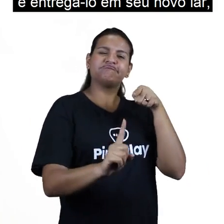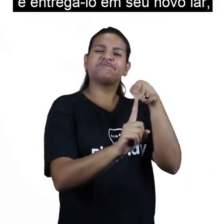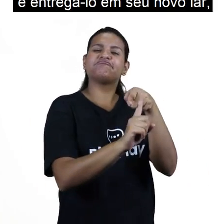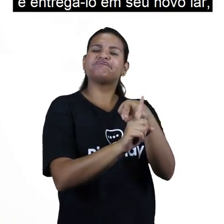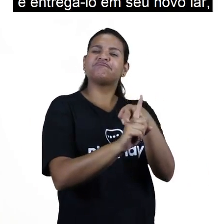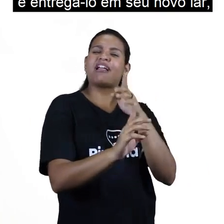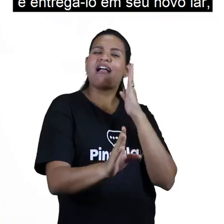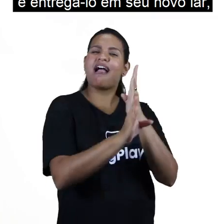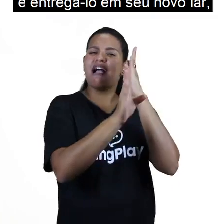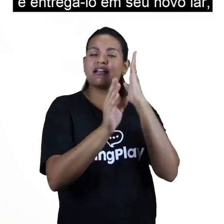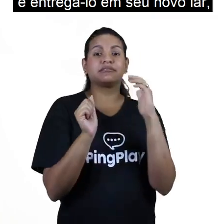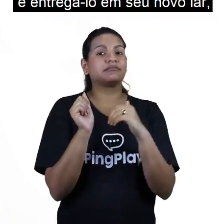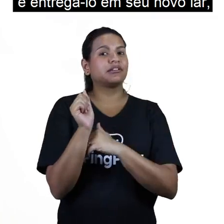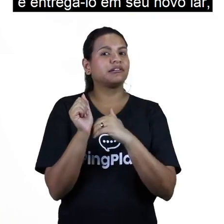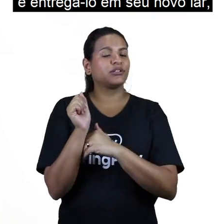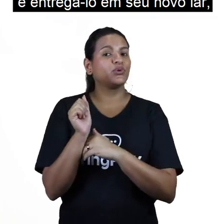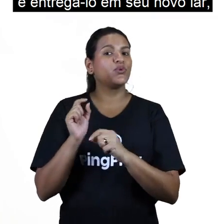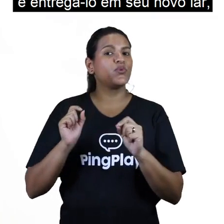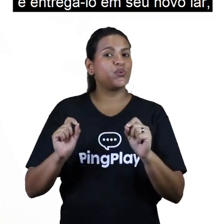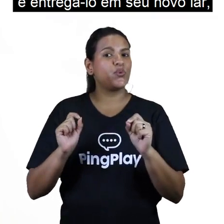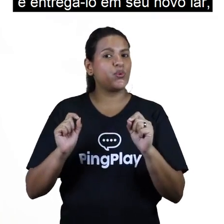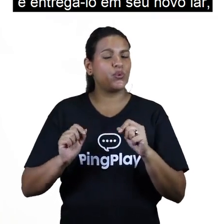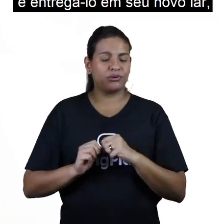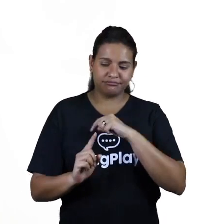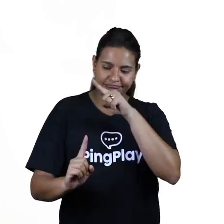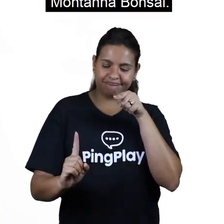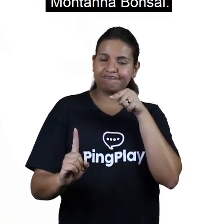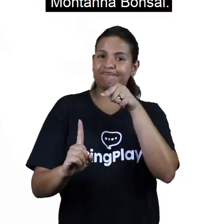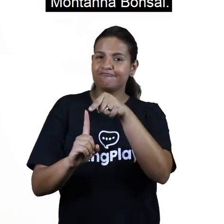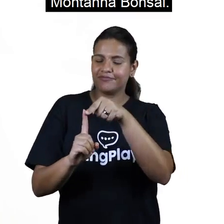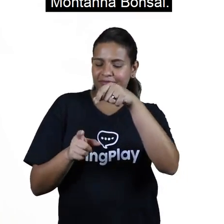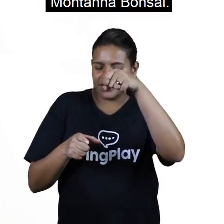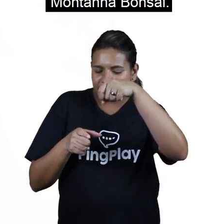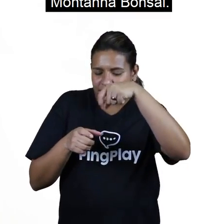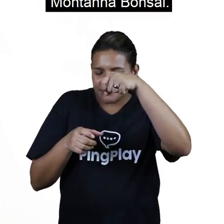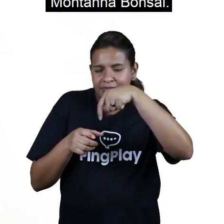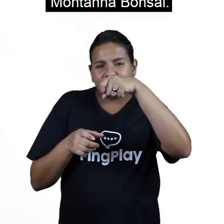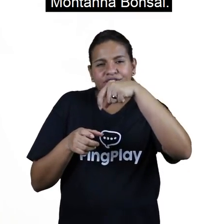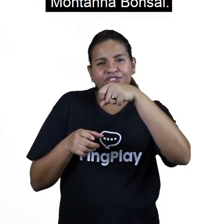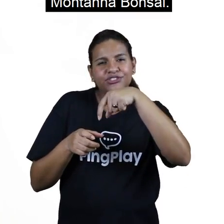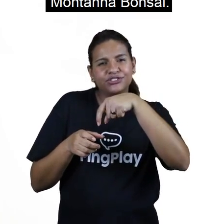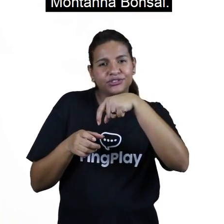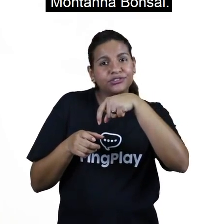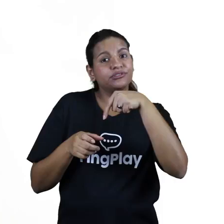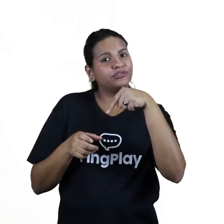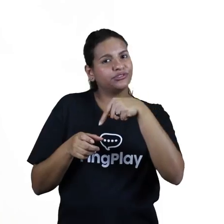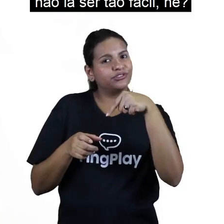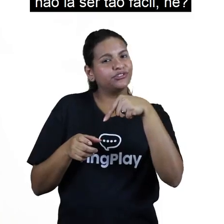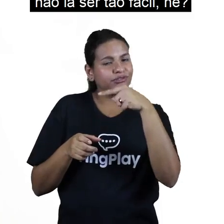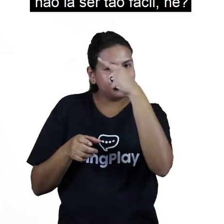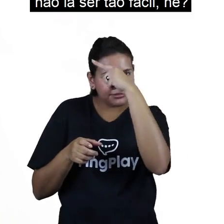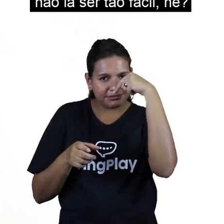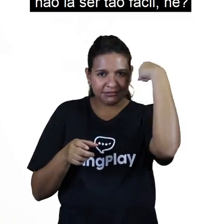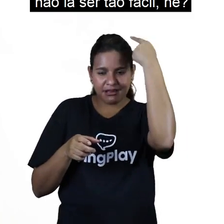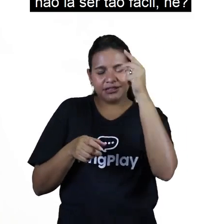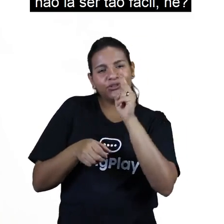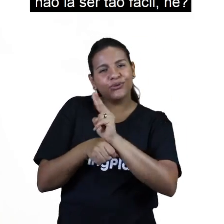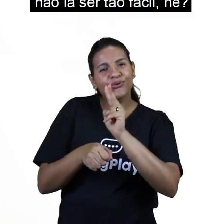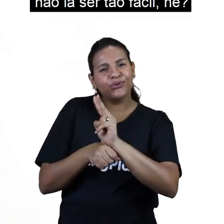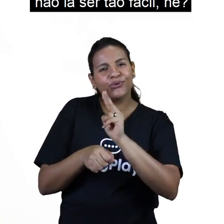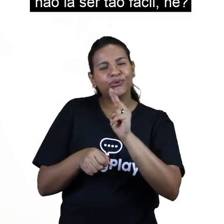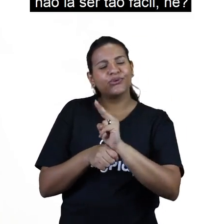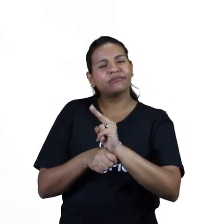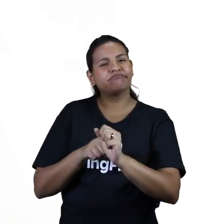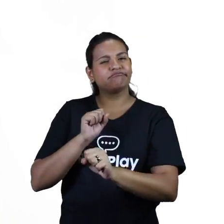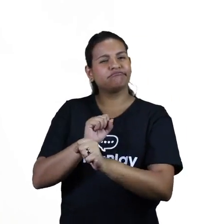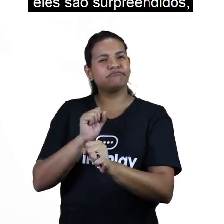cuidar de uma semente sagrada e entregá-la ao seu novo lar, no topo da misteriosa montanha bonsai. Mas claro que essa missão não ia ser